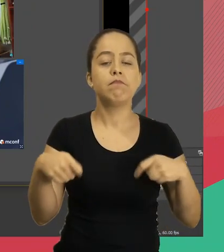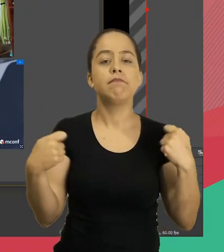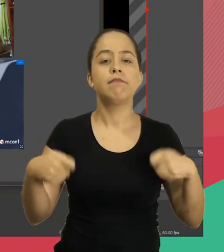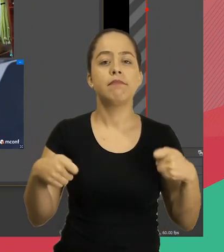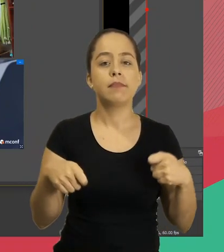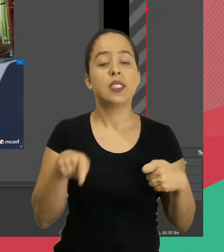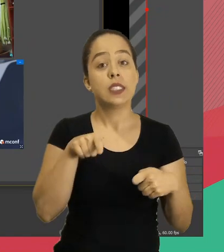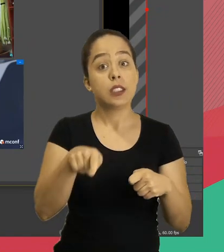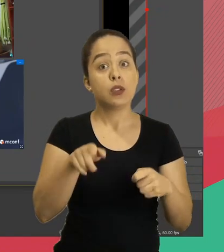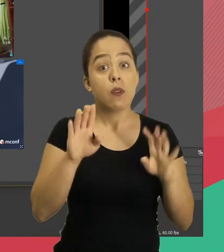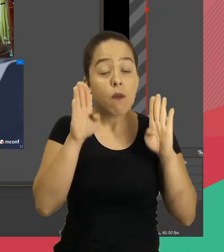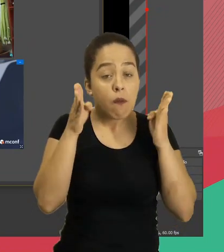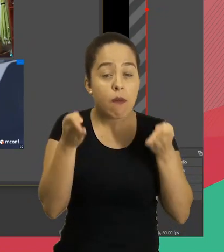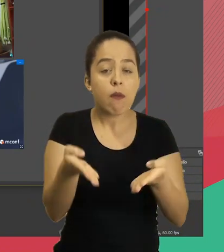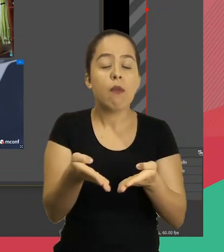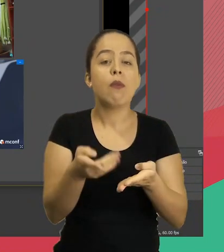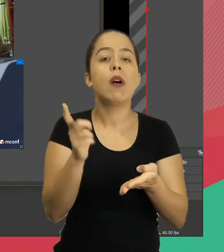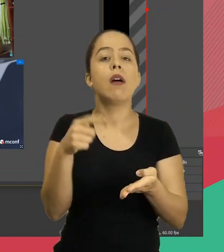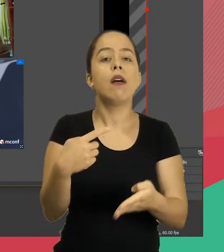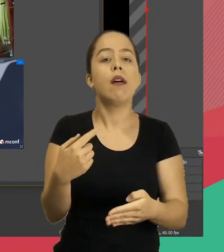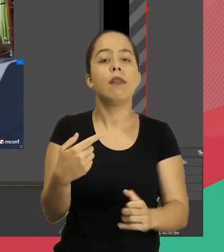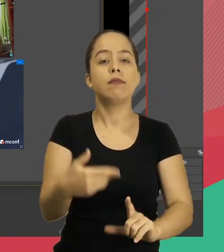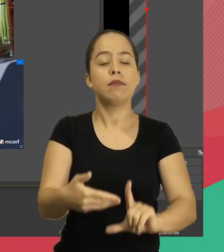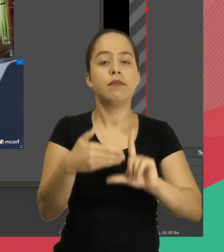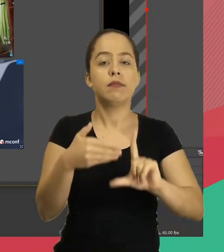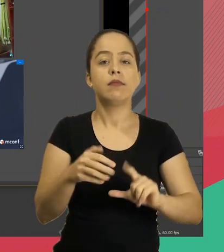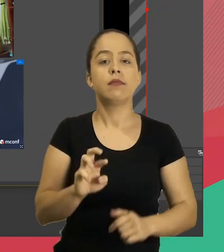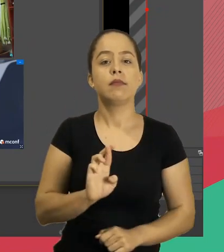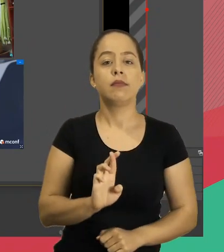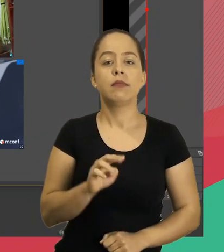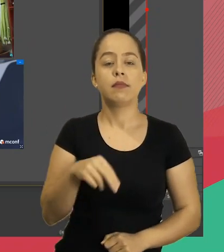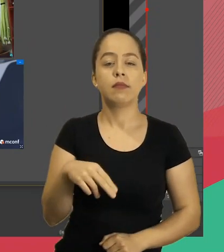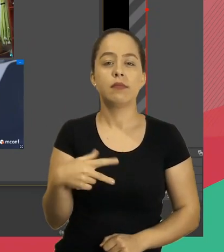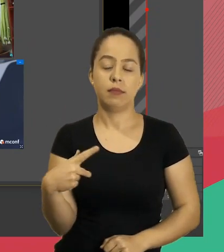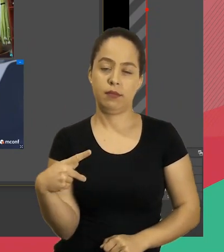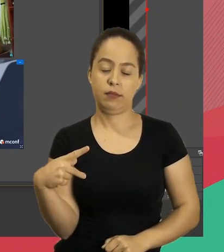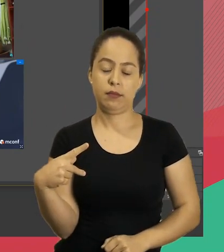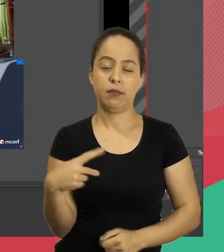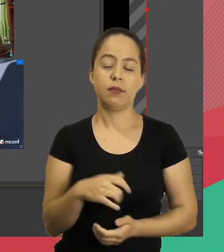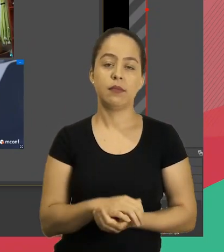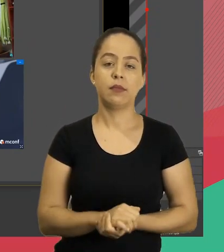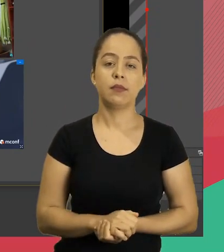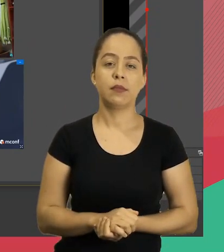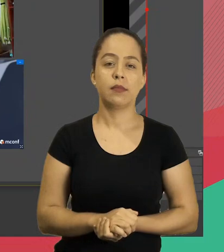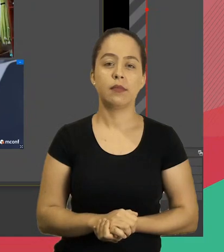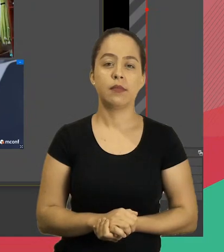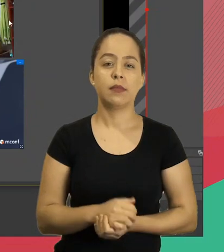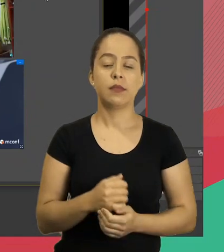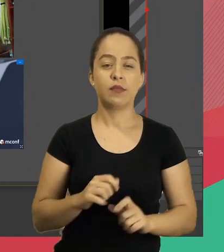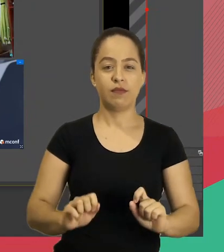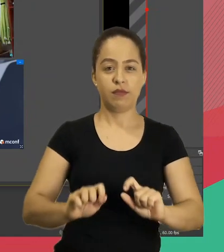sempre abaixo aqui. E isso é só para a conferência da RNP.